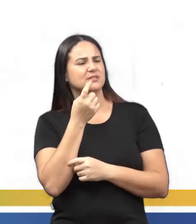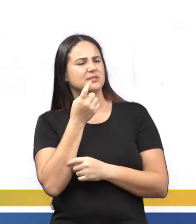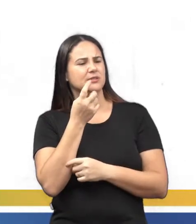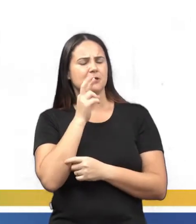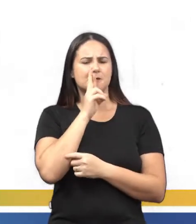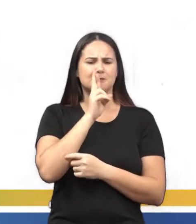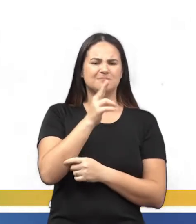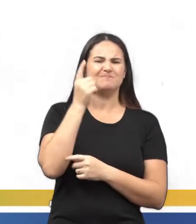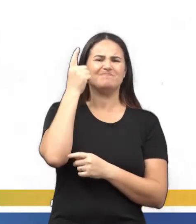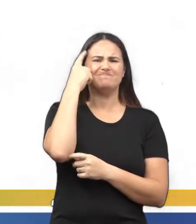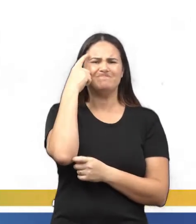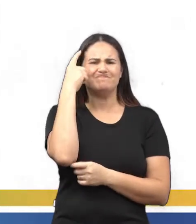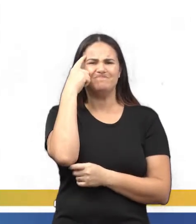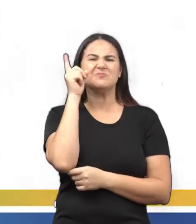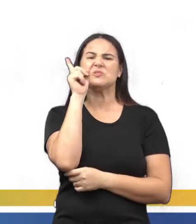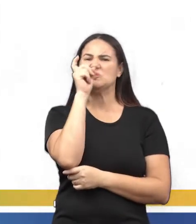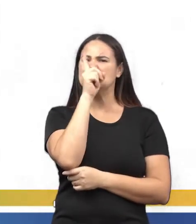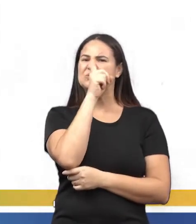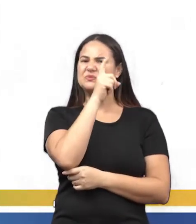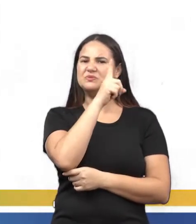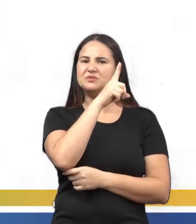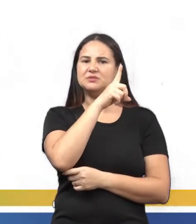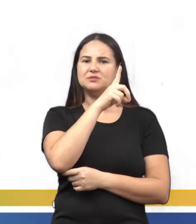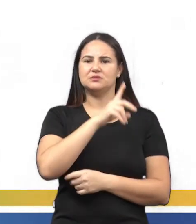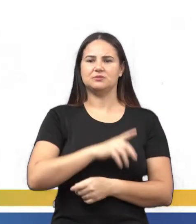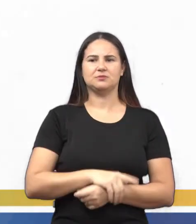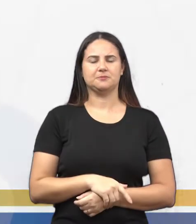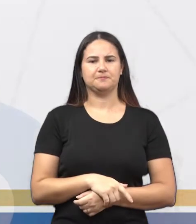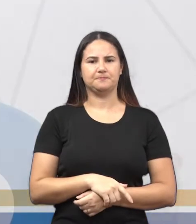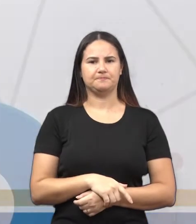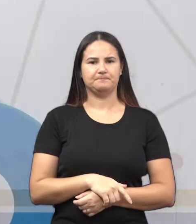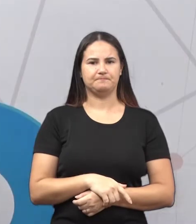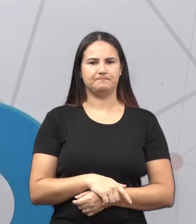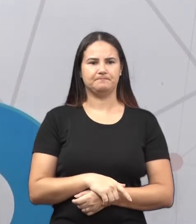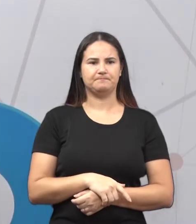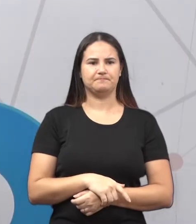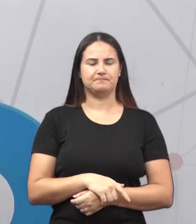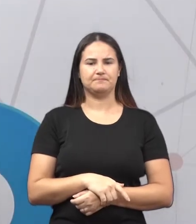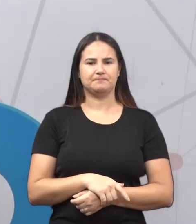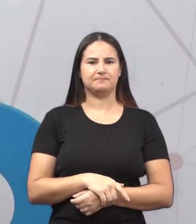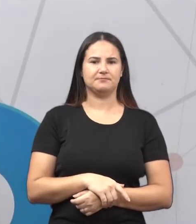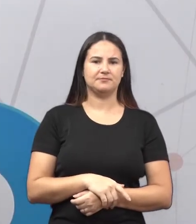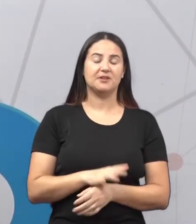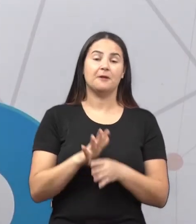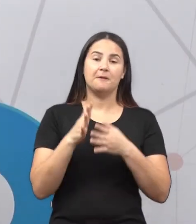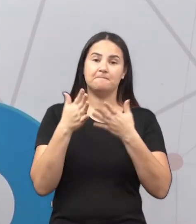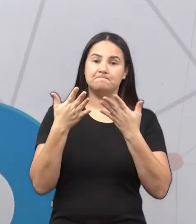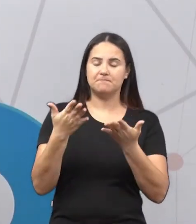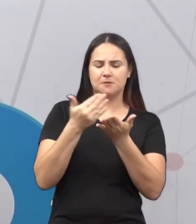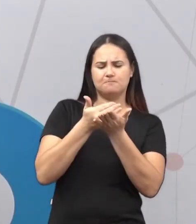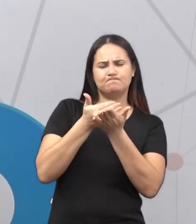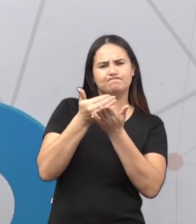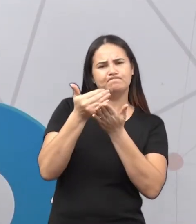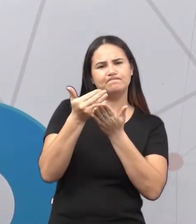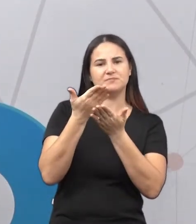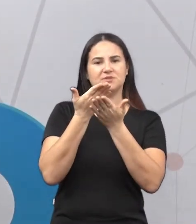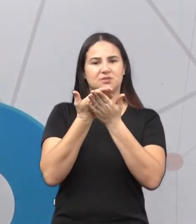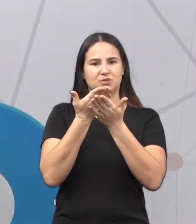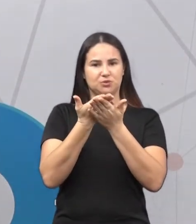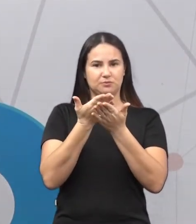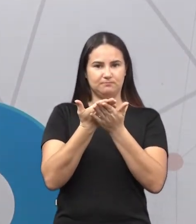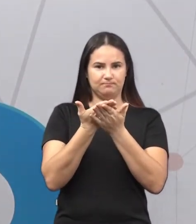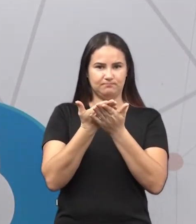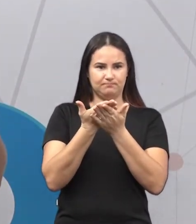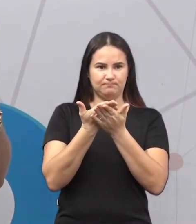aritmeticamente, por meio de equações e inequações. Então a gente vai começar a estudar a parte da